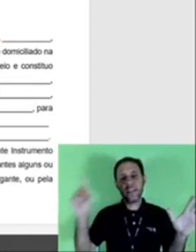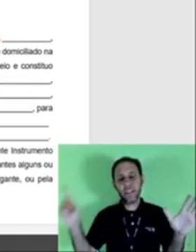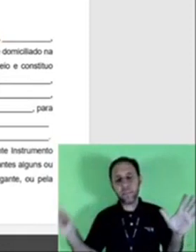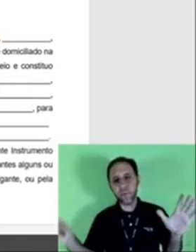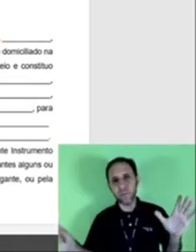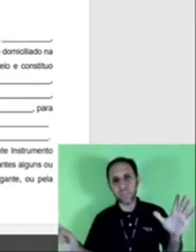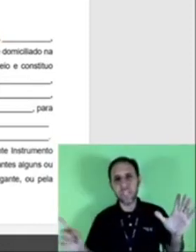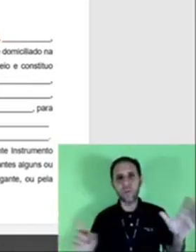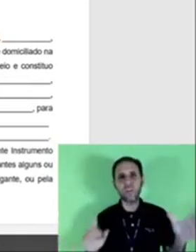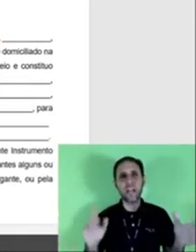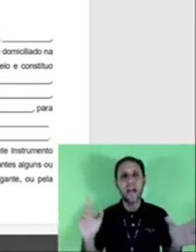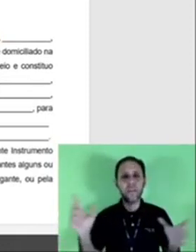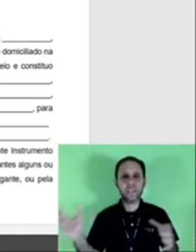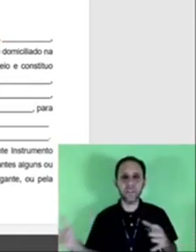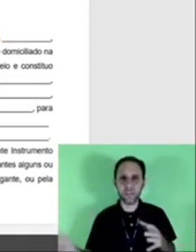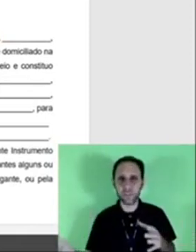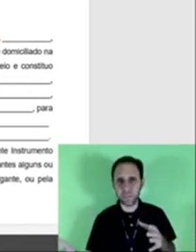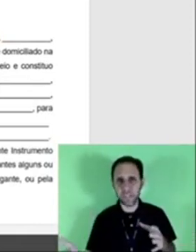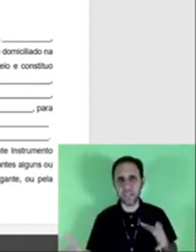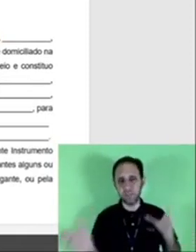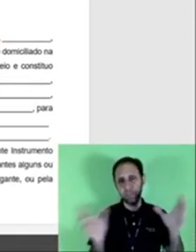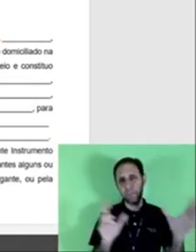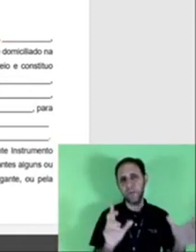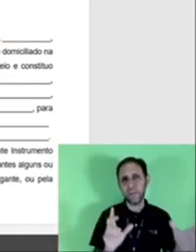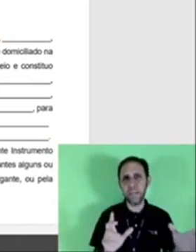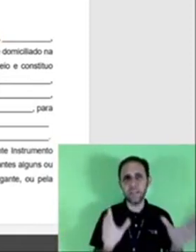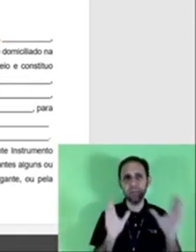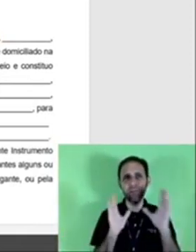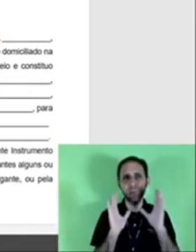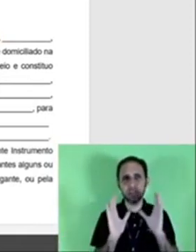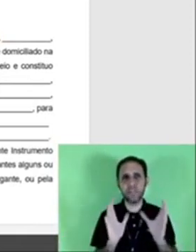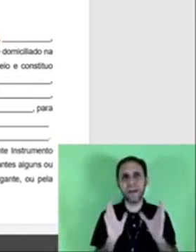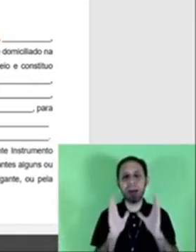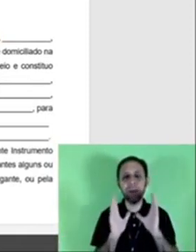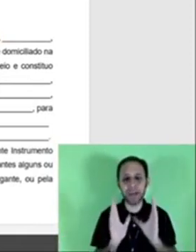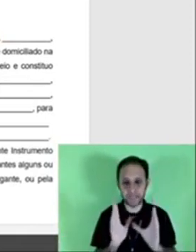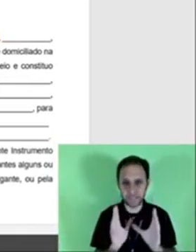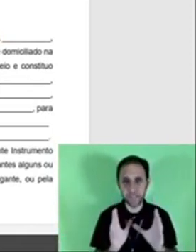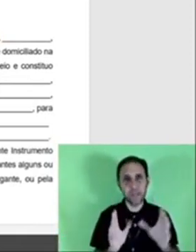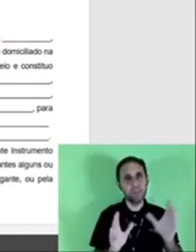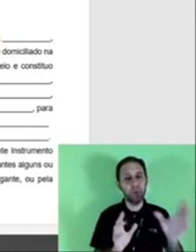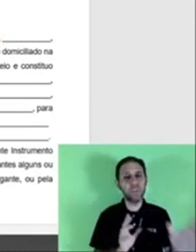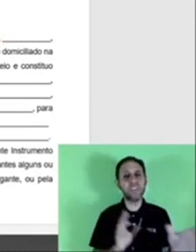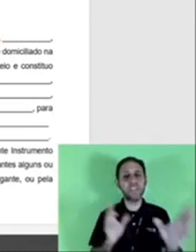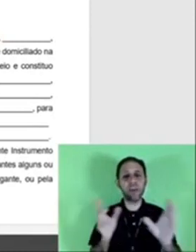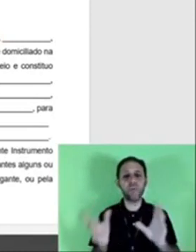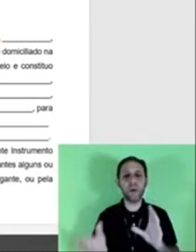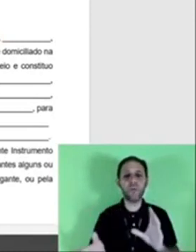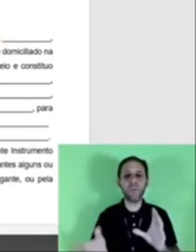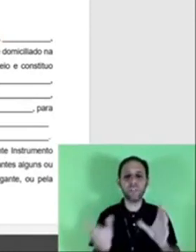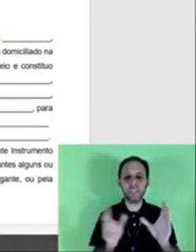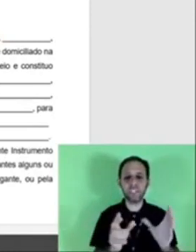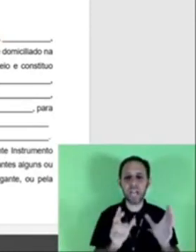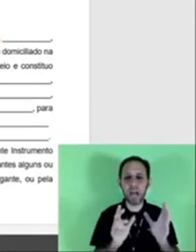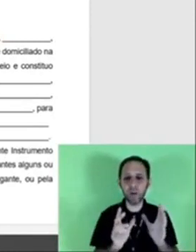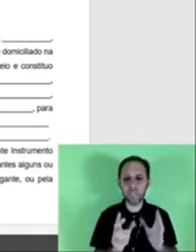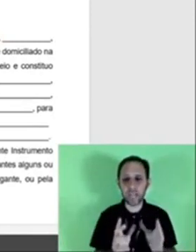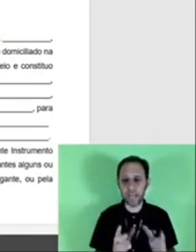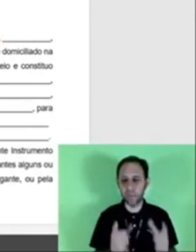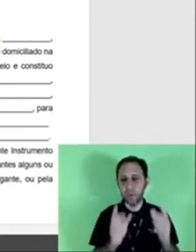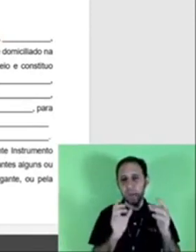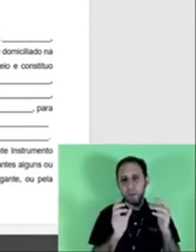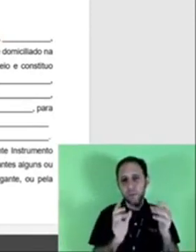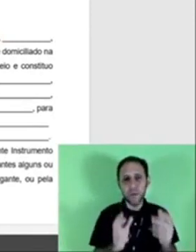e depois você encontra, ah, mas eu vi diferente, ok? Então eu estou mostrando a base. Pode ser que alguma coisa seja